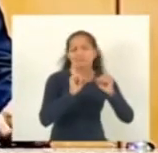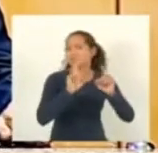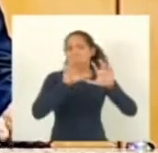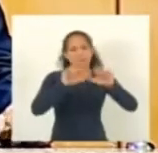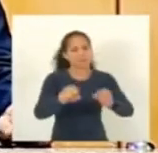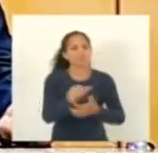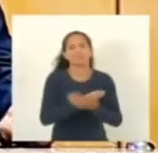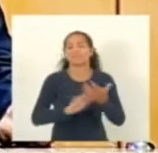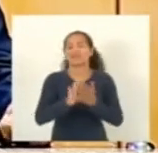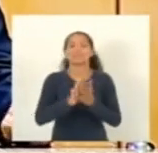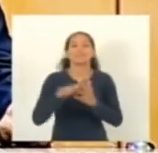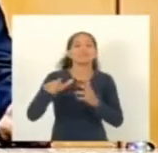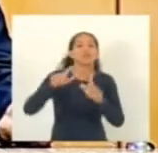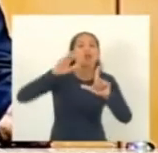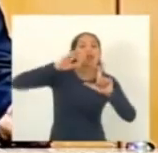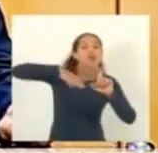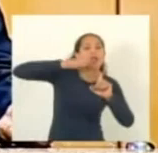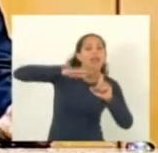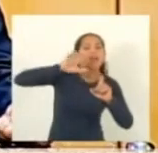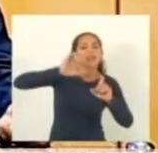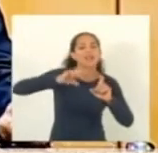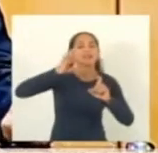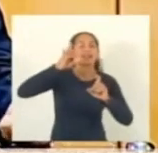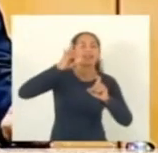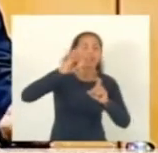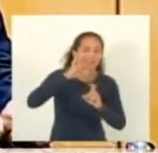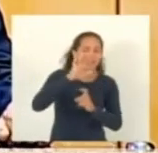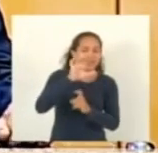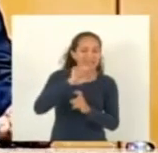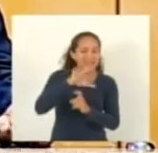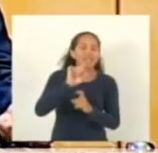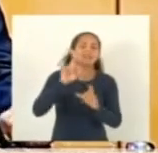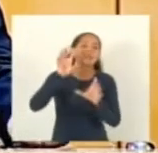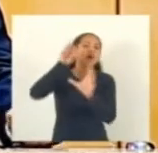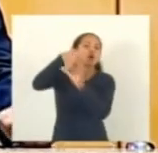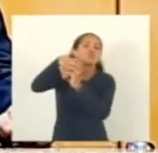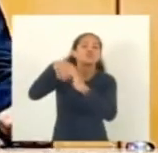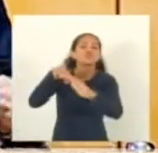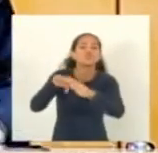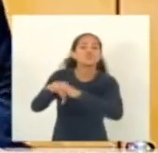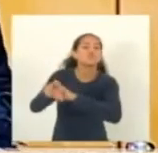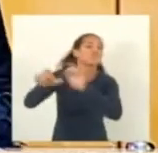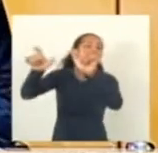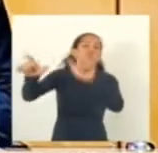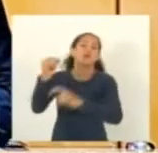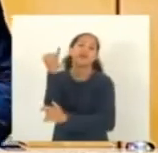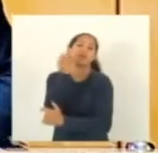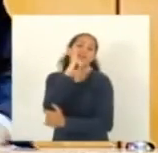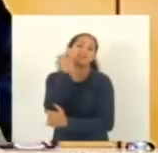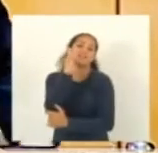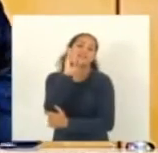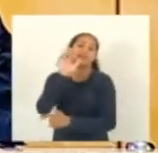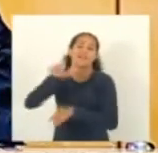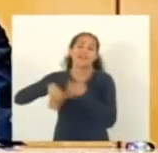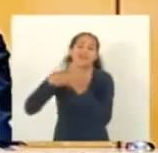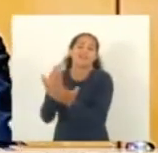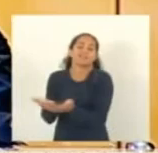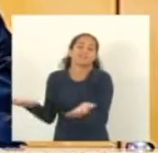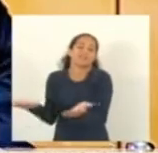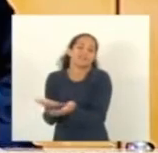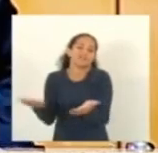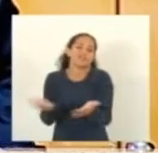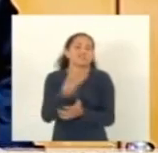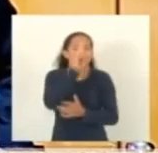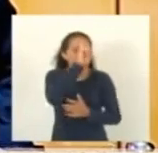acordo com a lenda o tesouro permanece escondido em algum lugar da Itália supostamente a origem dessa história remonta o dia